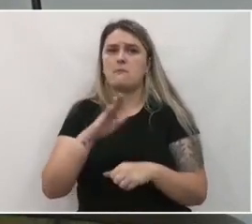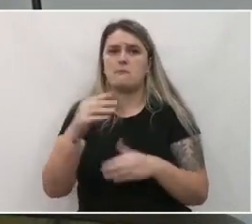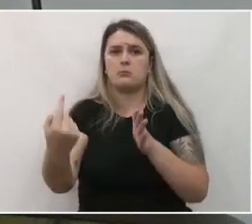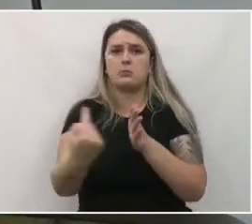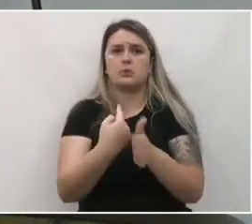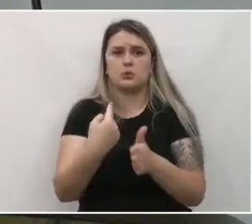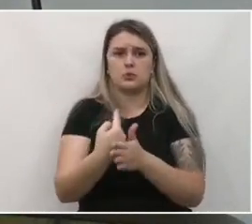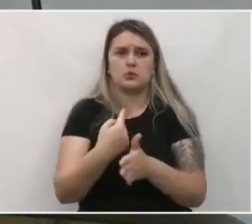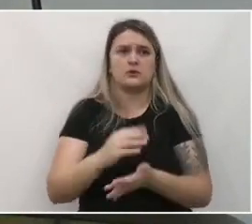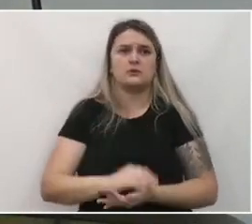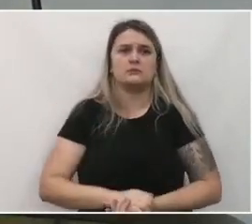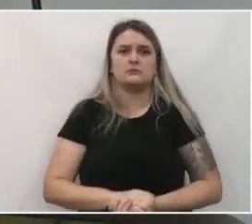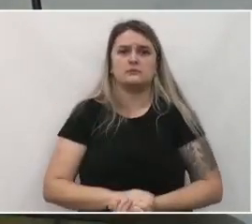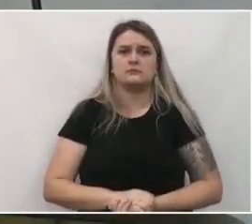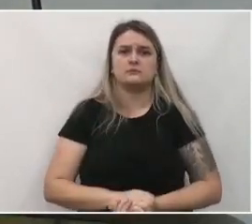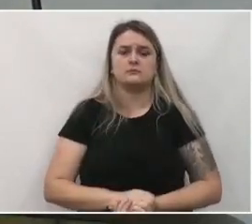vocês.